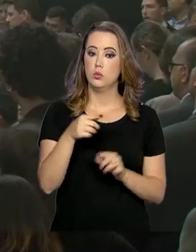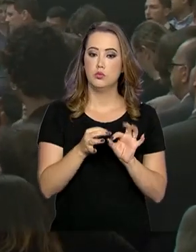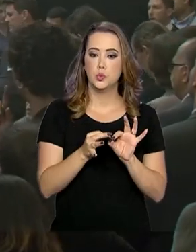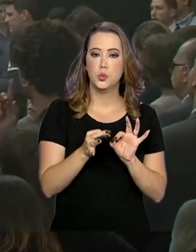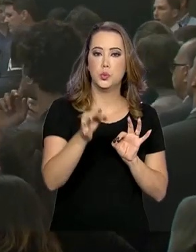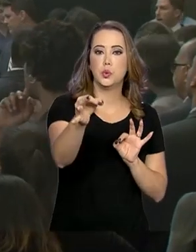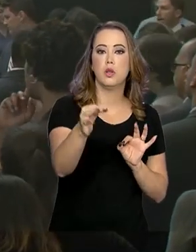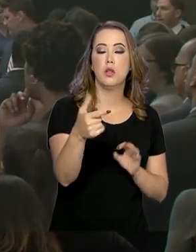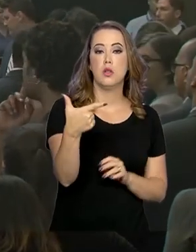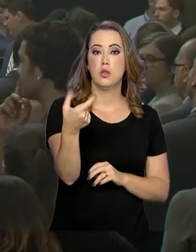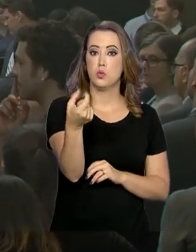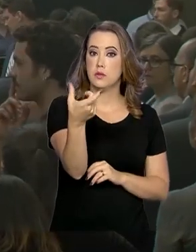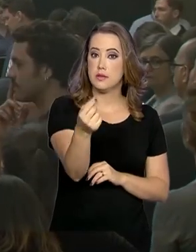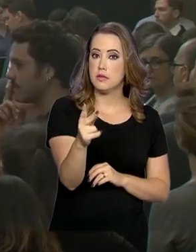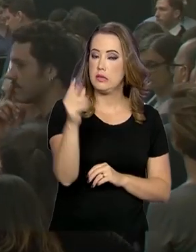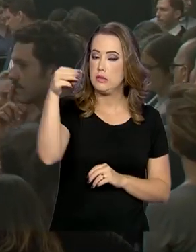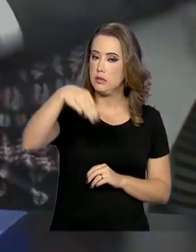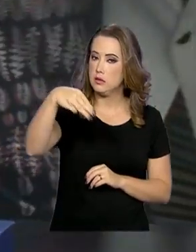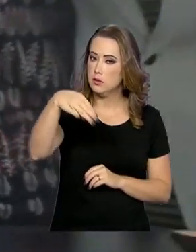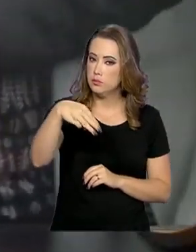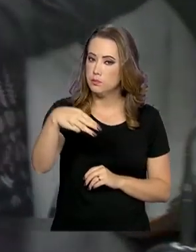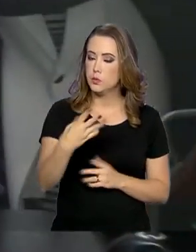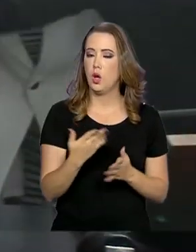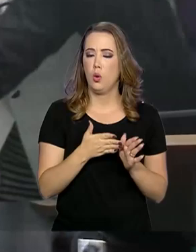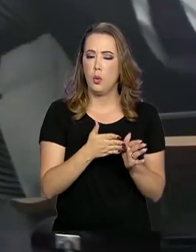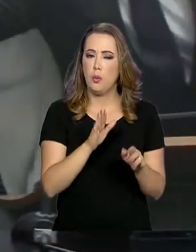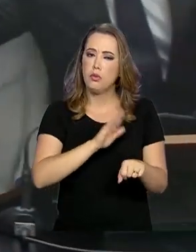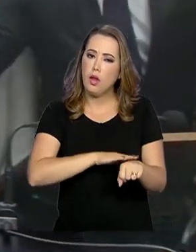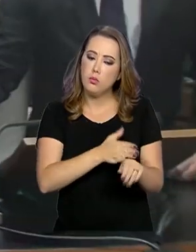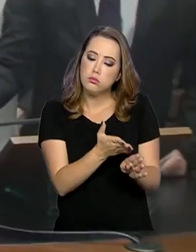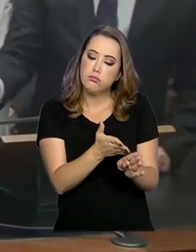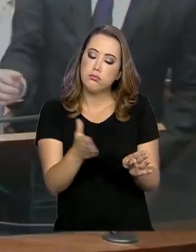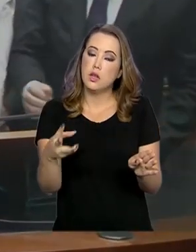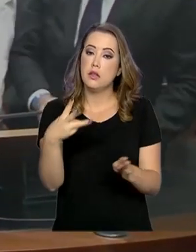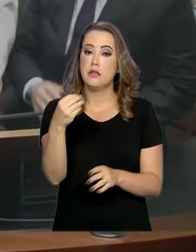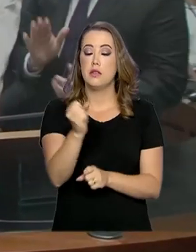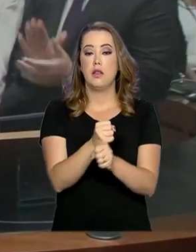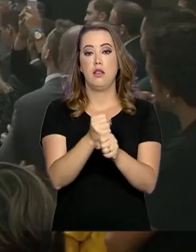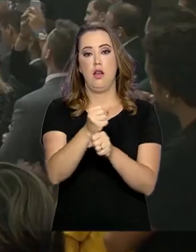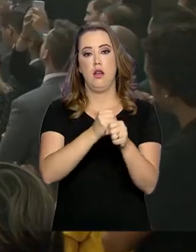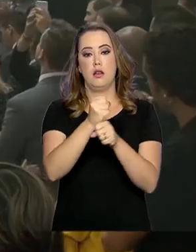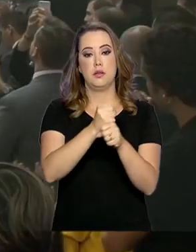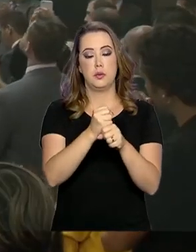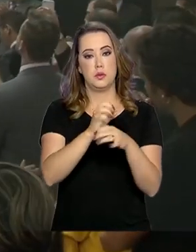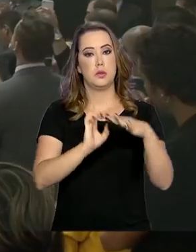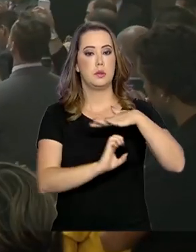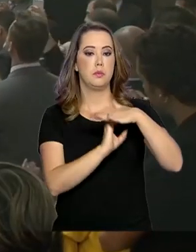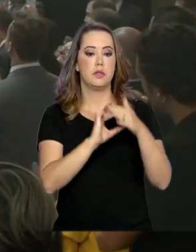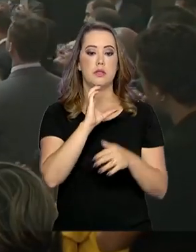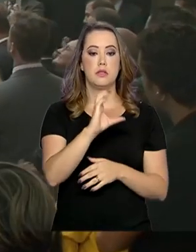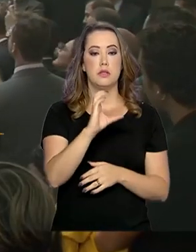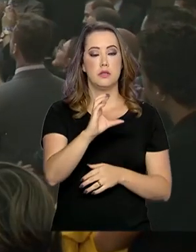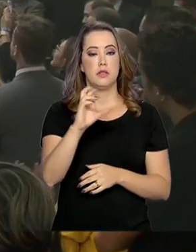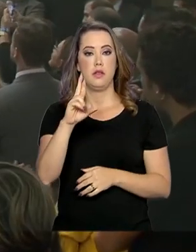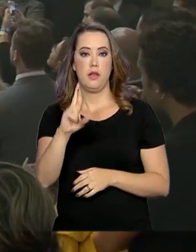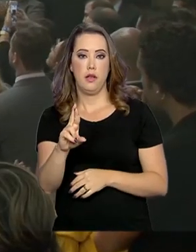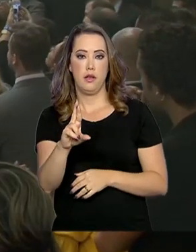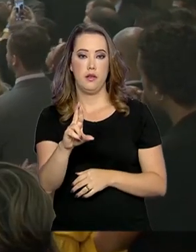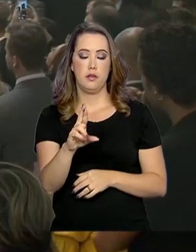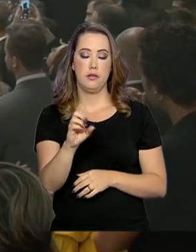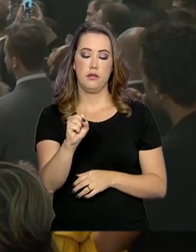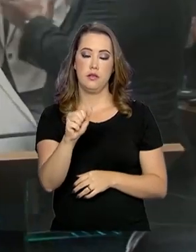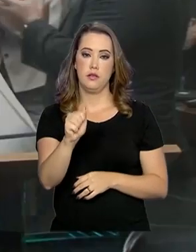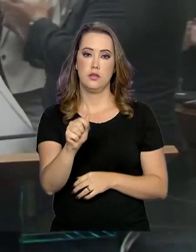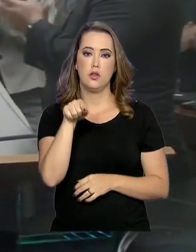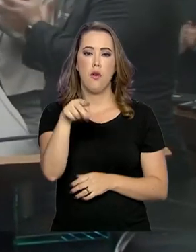A concessão pelo período de 30 anos foi arrematada pela empresa CCR-SA, que ofereceu o menor valor da tarifa